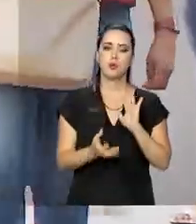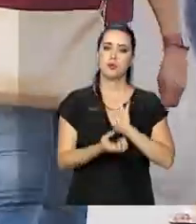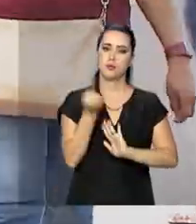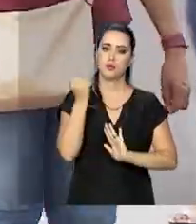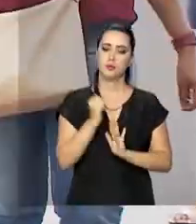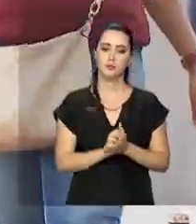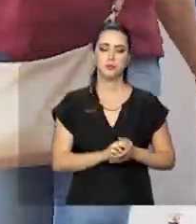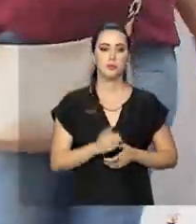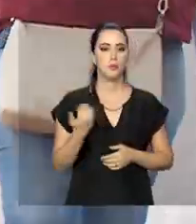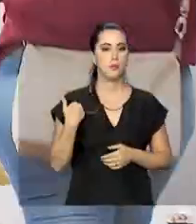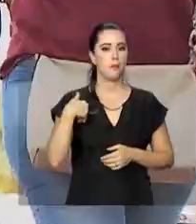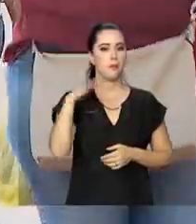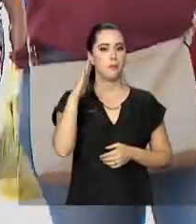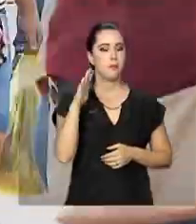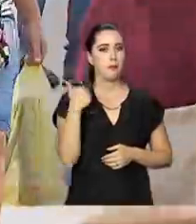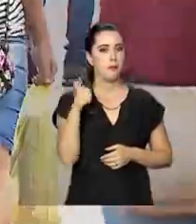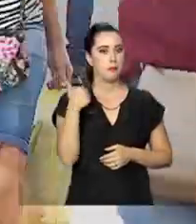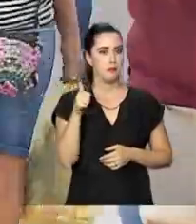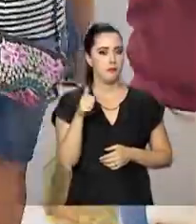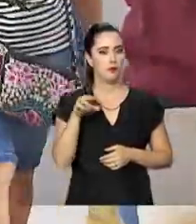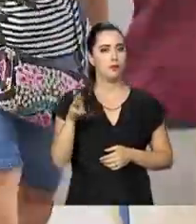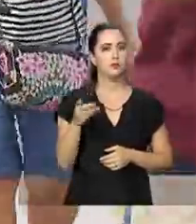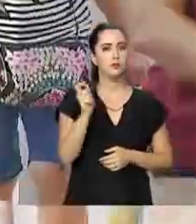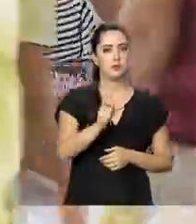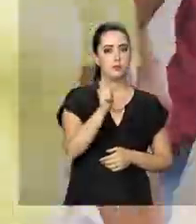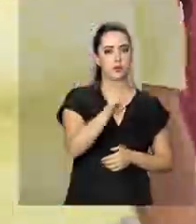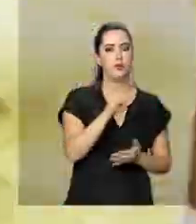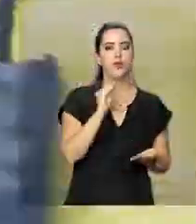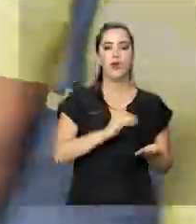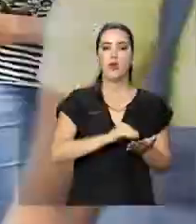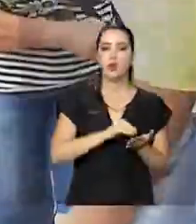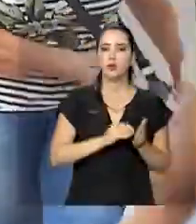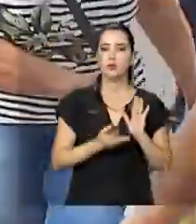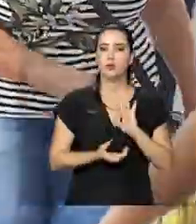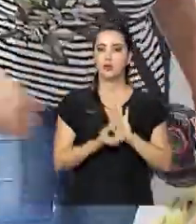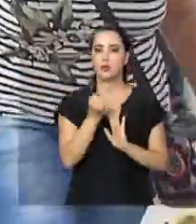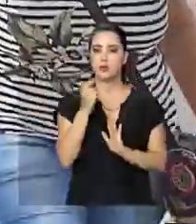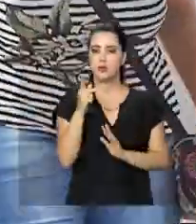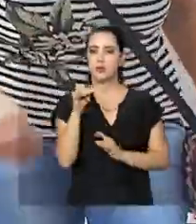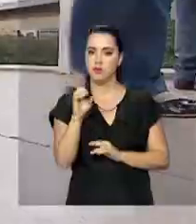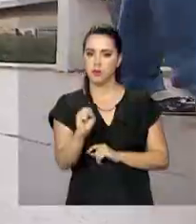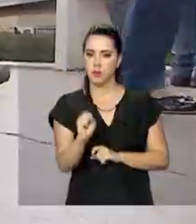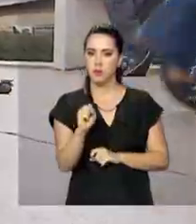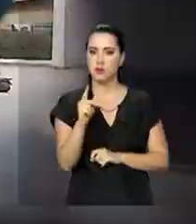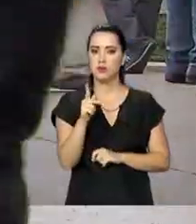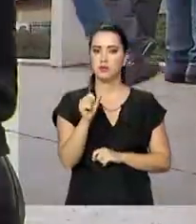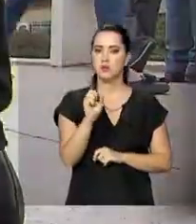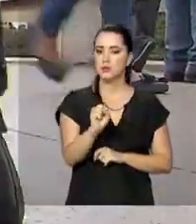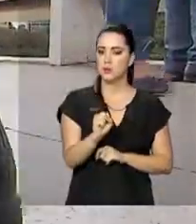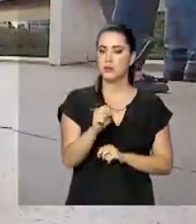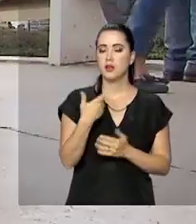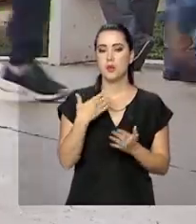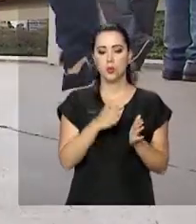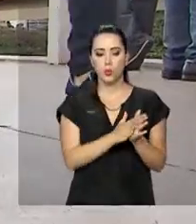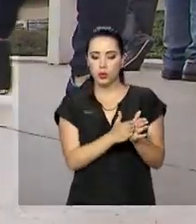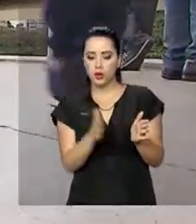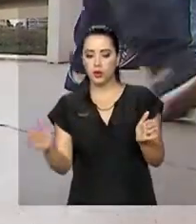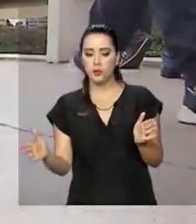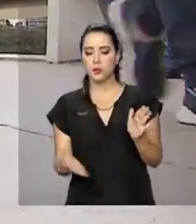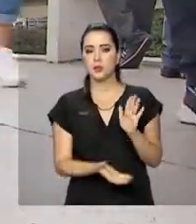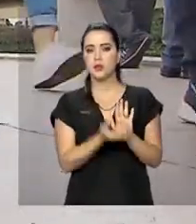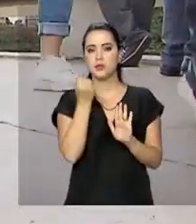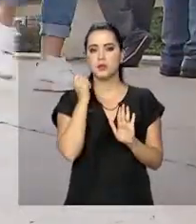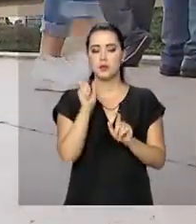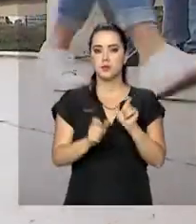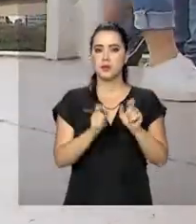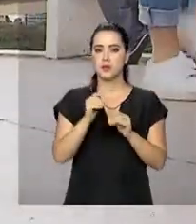Mais de 11 milhões de brasileiros ainda não sacaram o dinheiro do PIS-PASEP. E o prazo para retirada do benefício